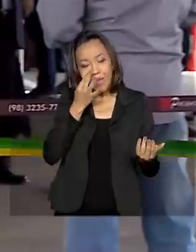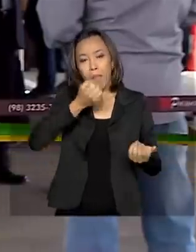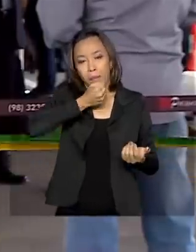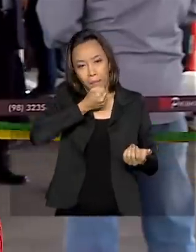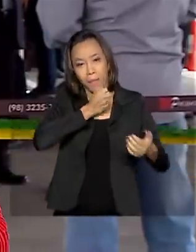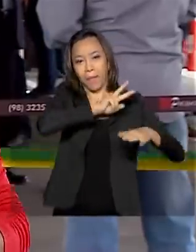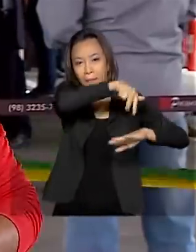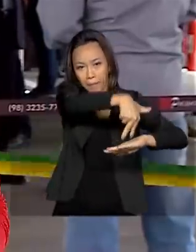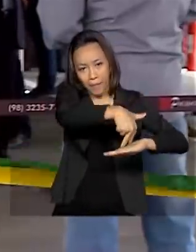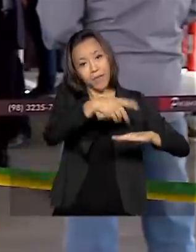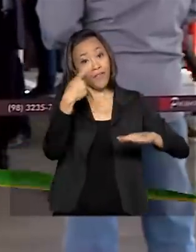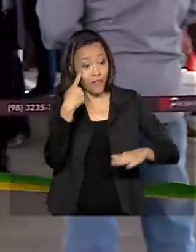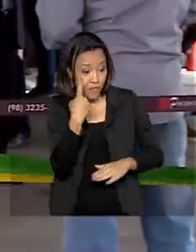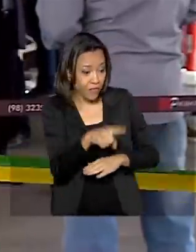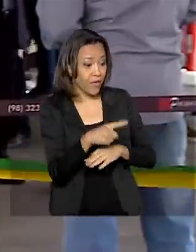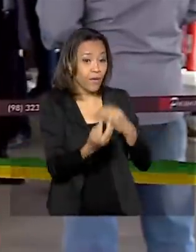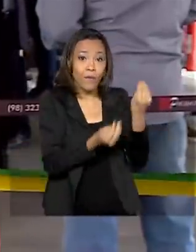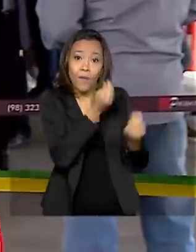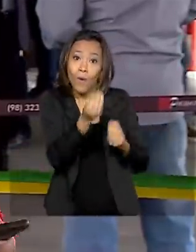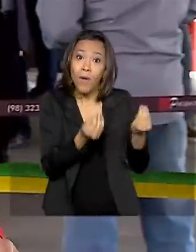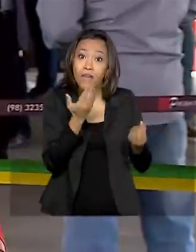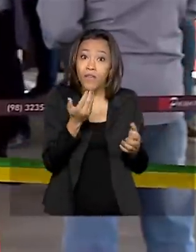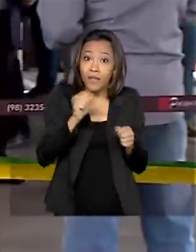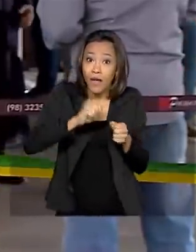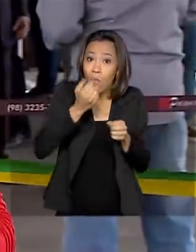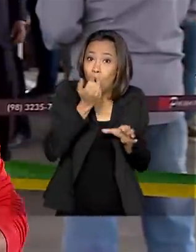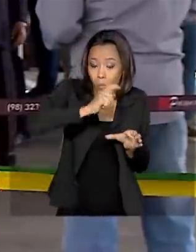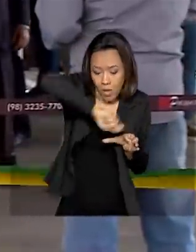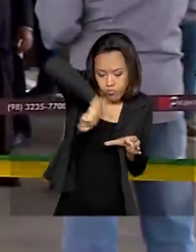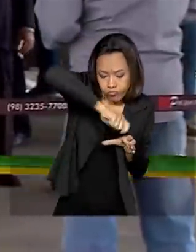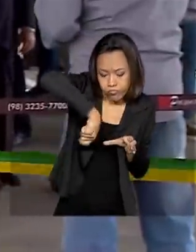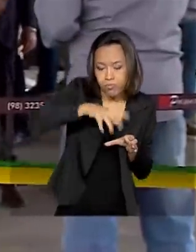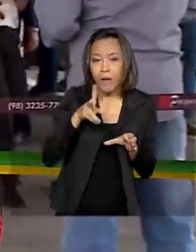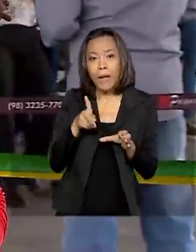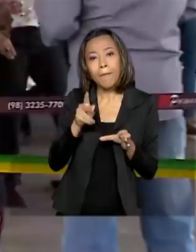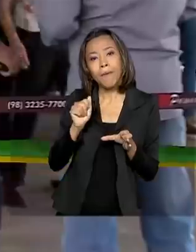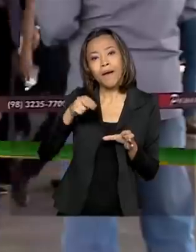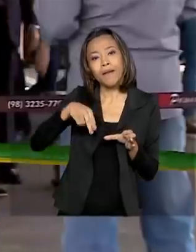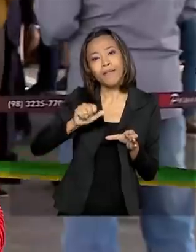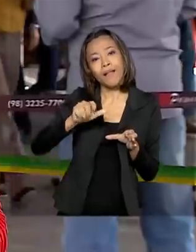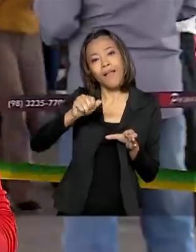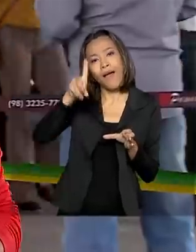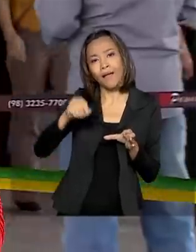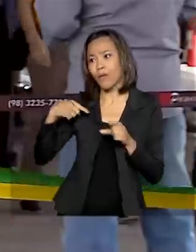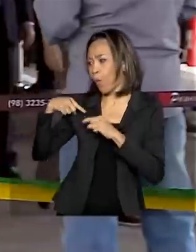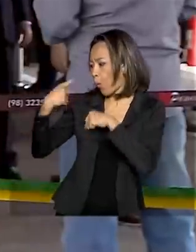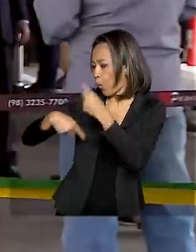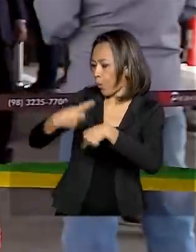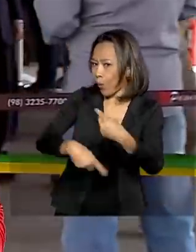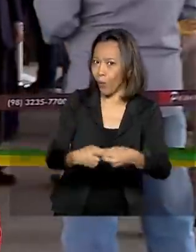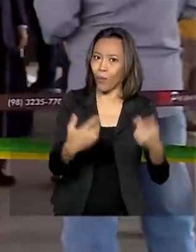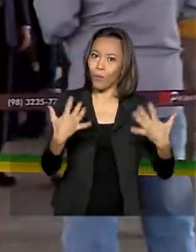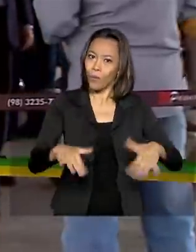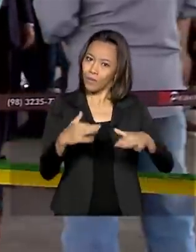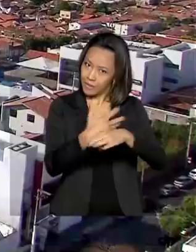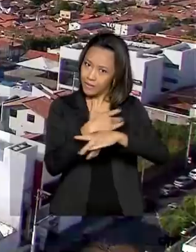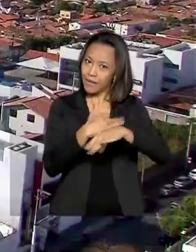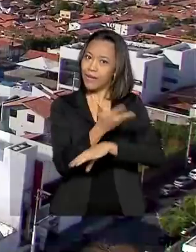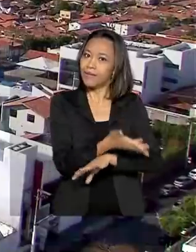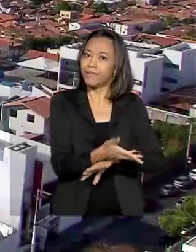Imperatriz e foi verificar como é feita a panelada, um prato que marca gerações na cidade. Vamos ver.